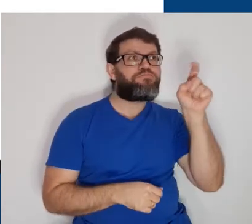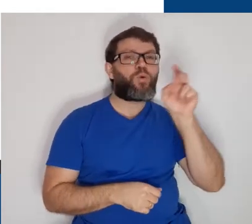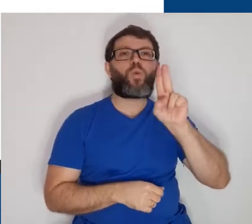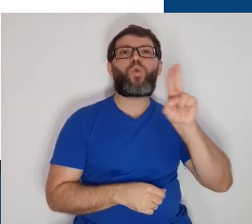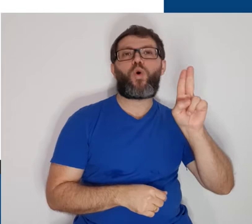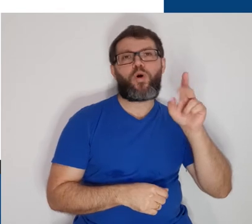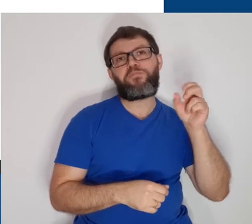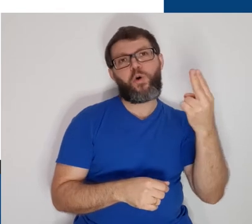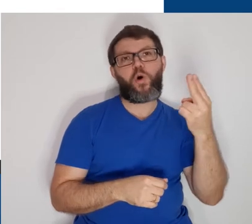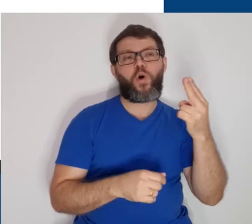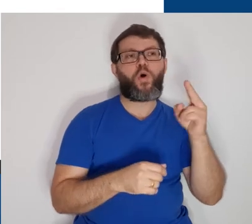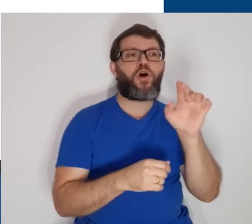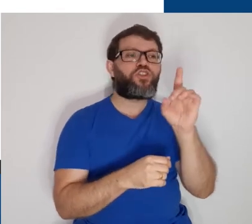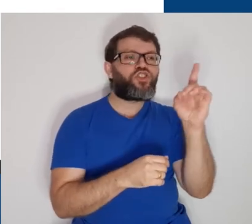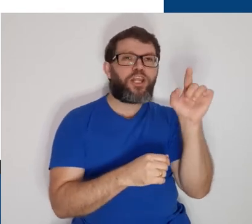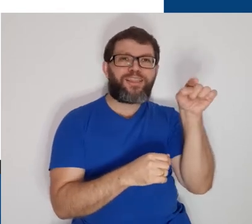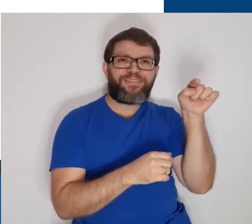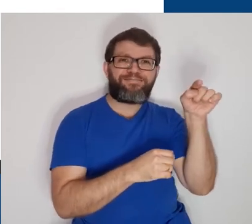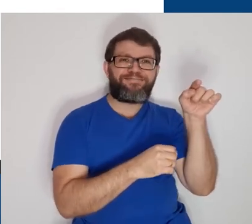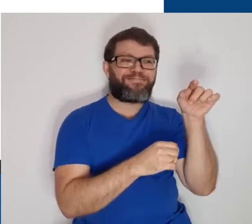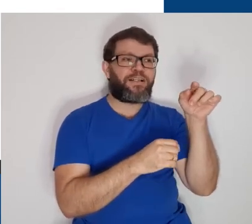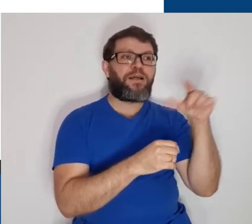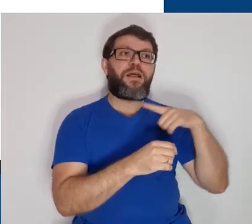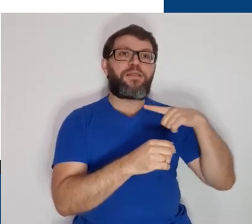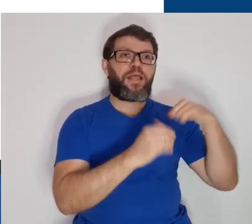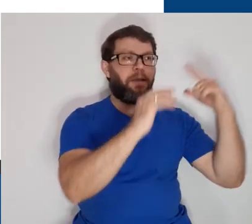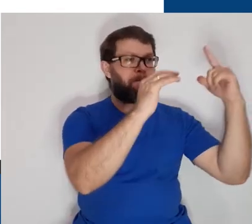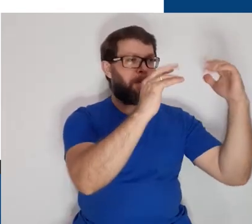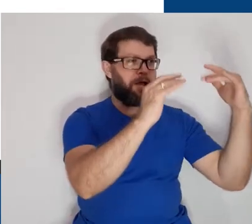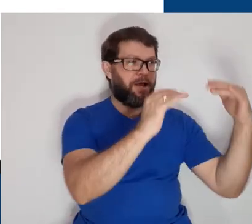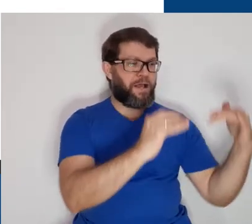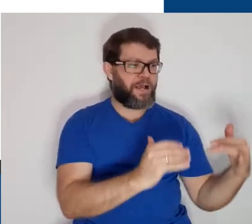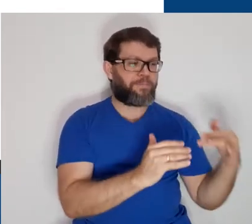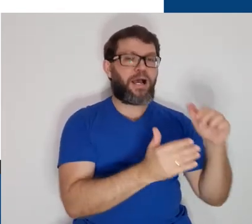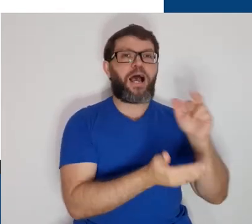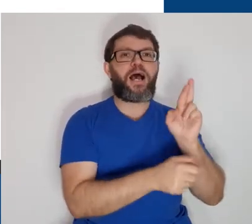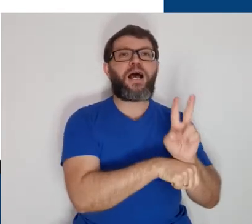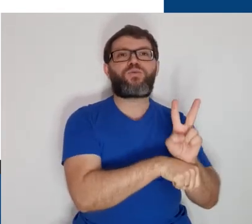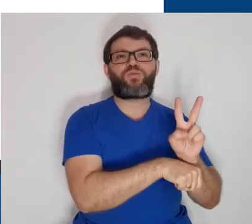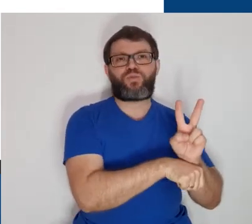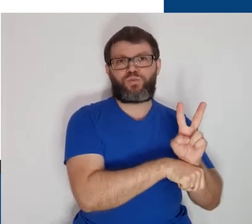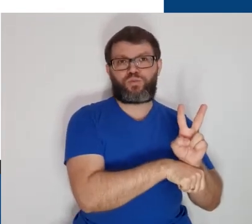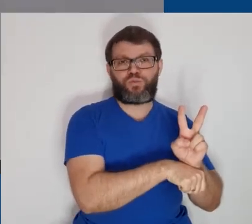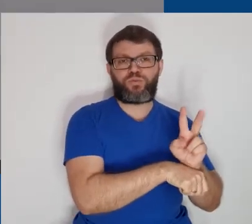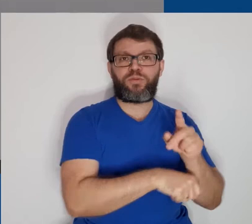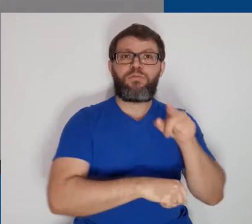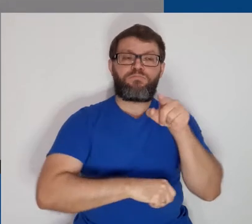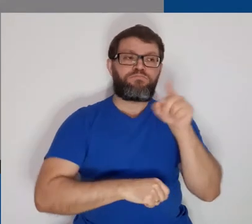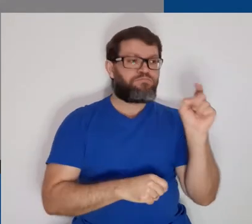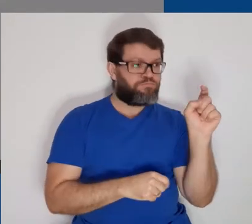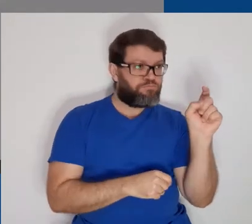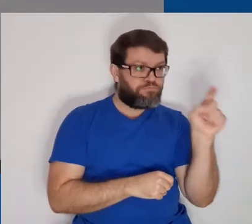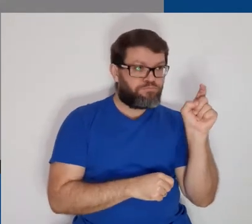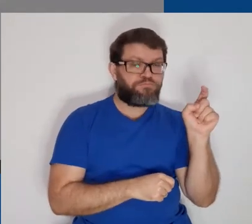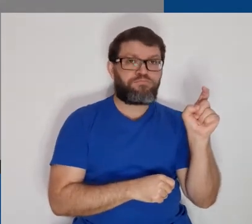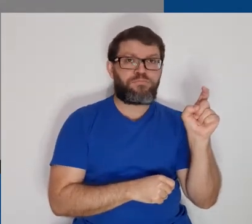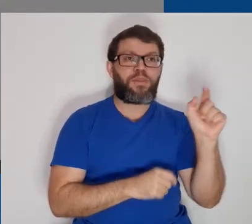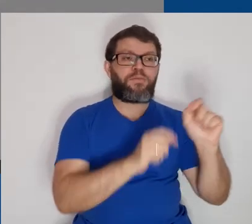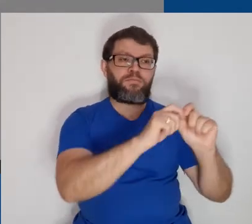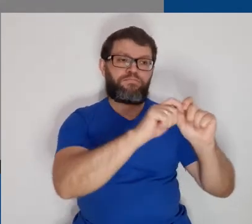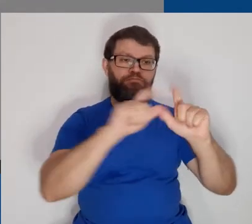ou na setinha que fica à direita, temos a lista com as postagens que estão em rascunho. Clicando na postagem,